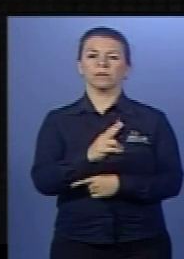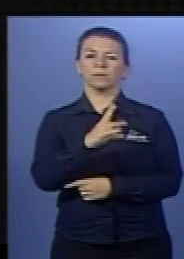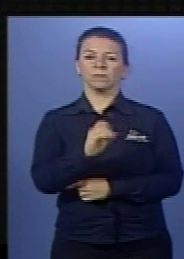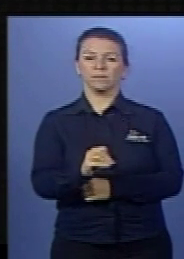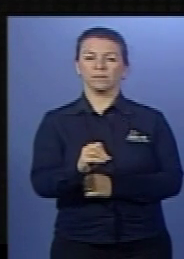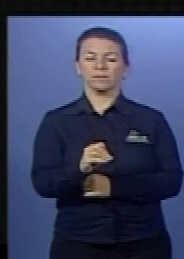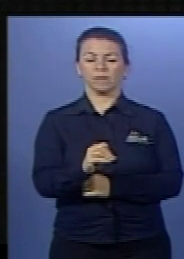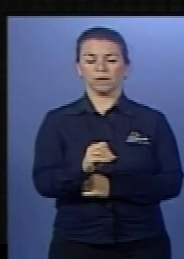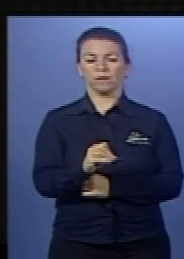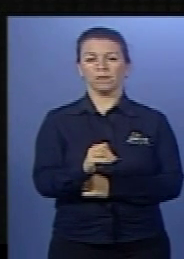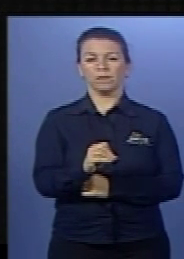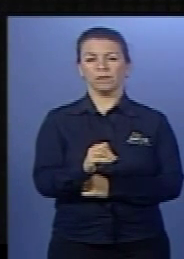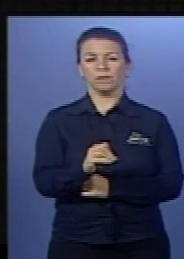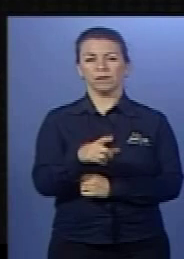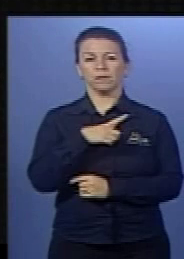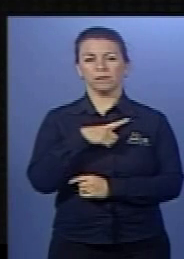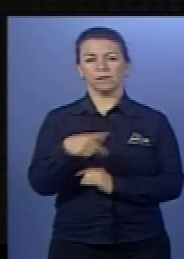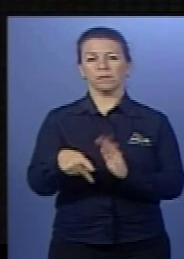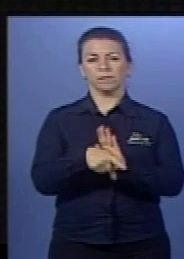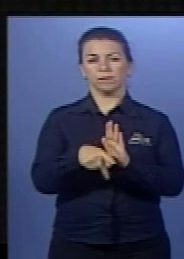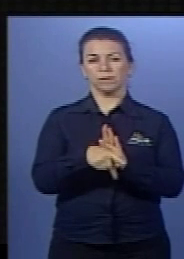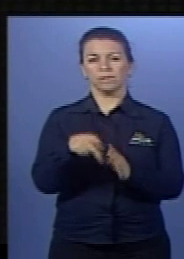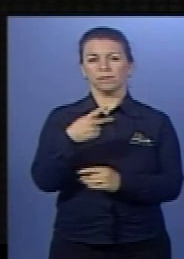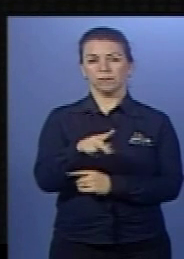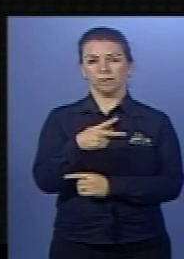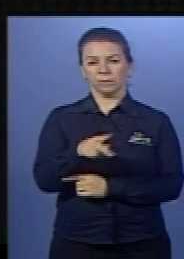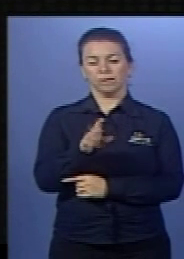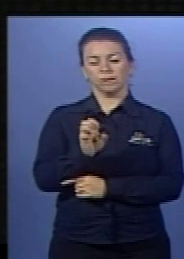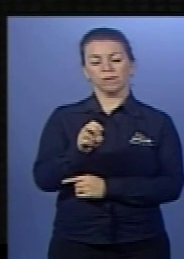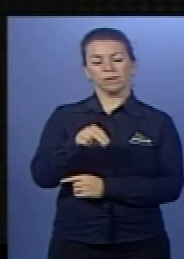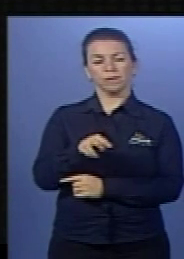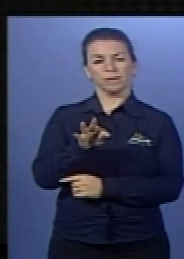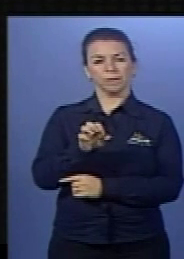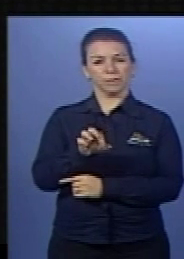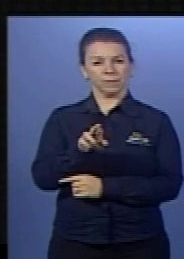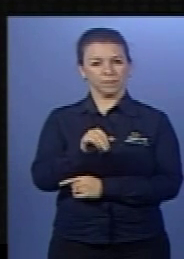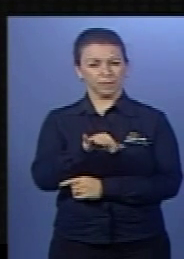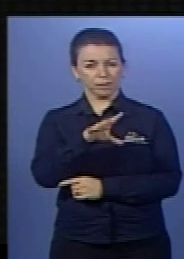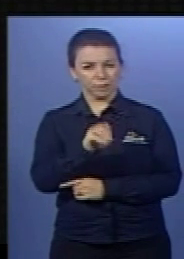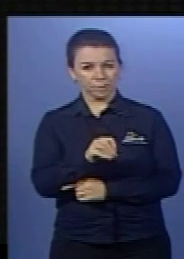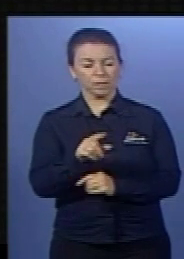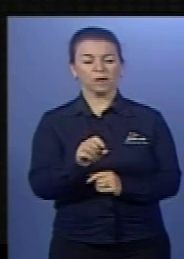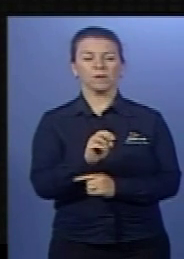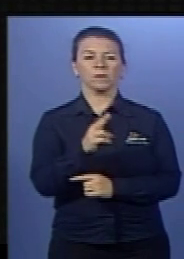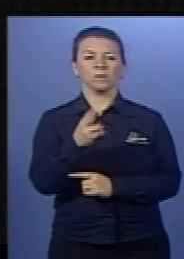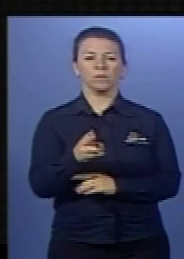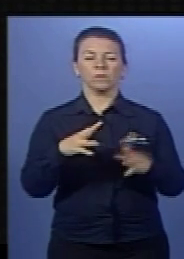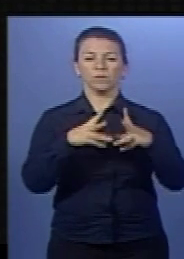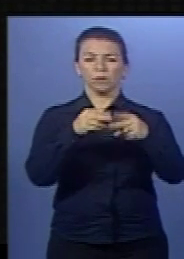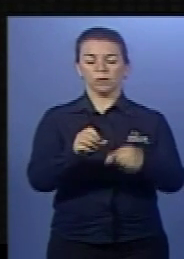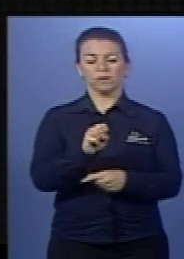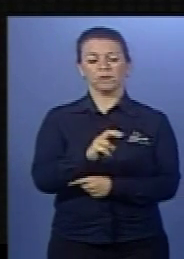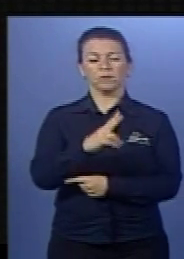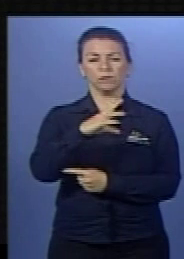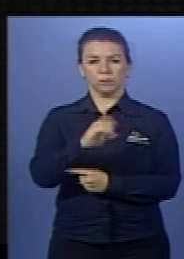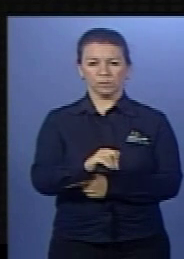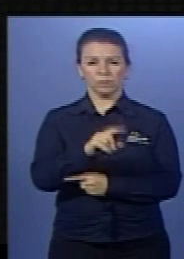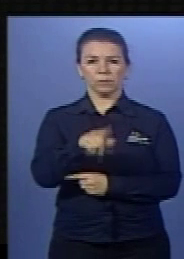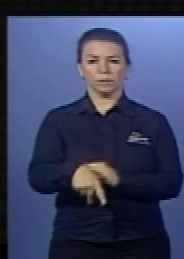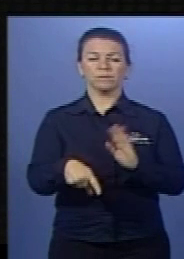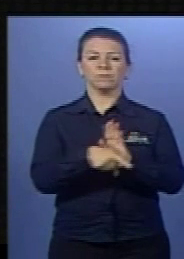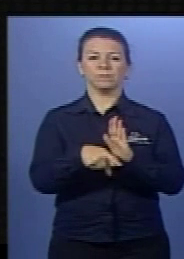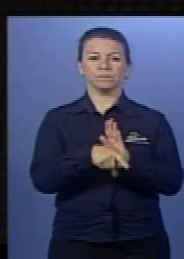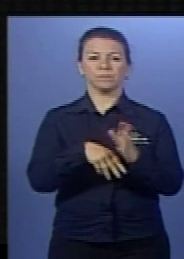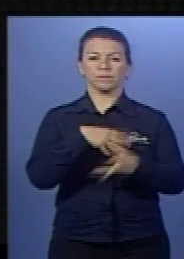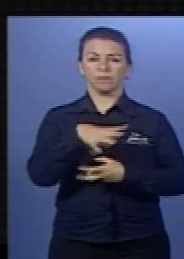próprio suco intestino delgado, que é o suco entérico. O suco pancreático, o suco biliar e o suco entérico vão